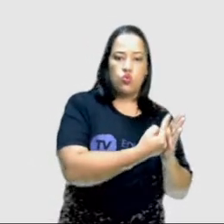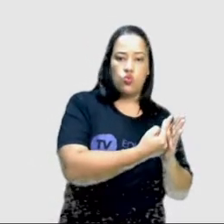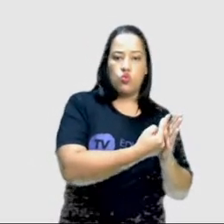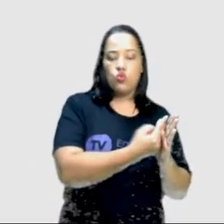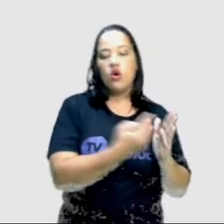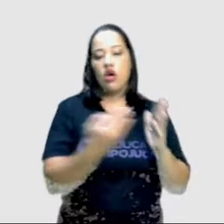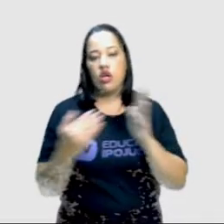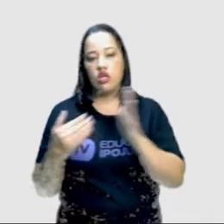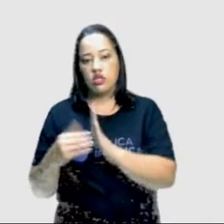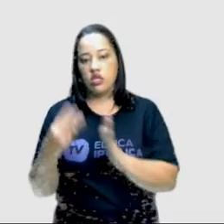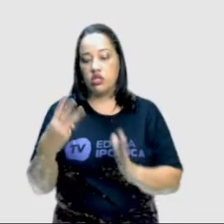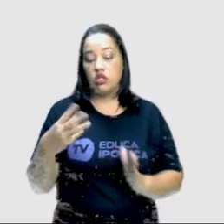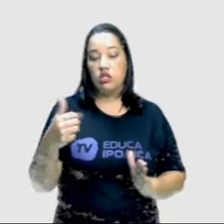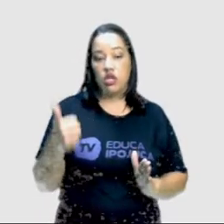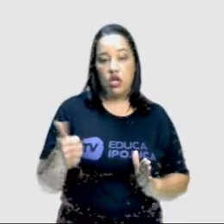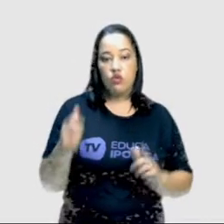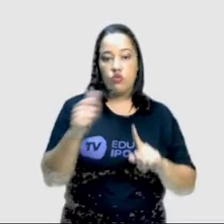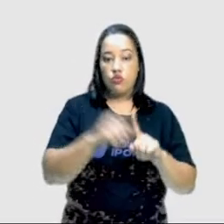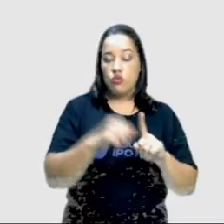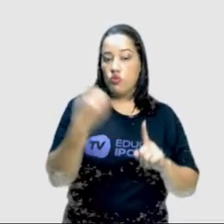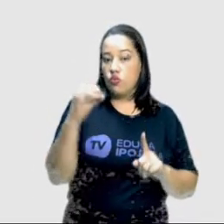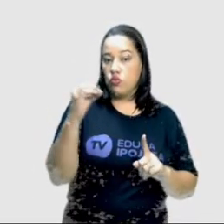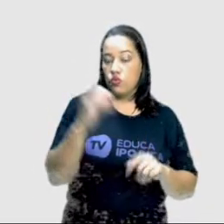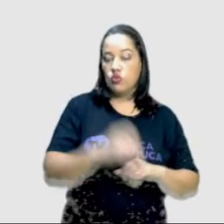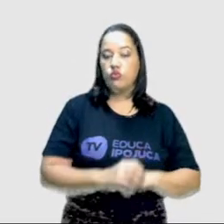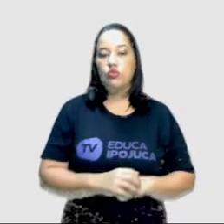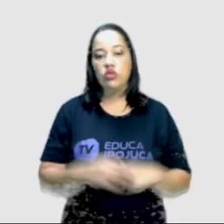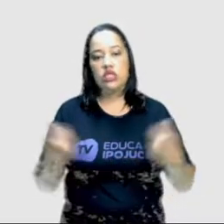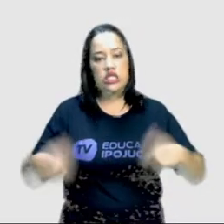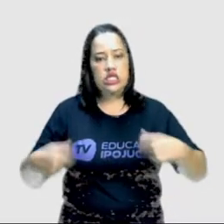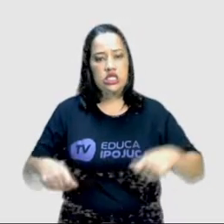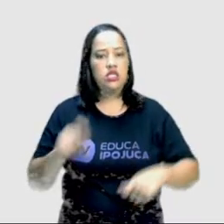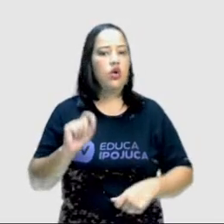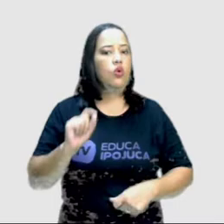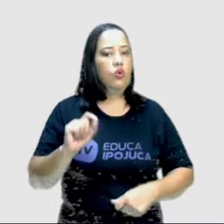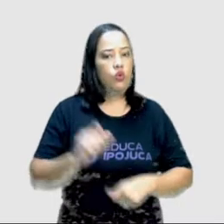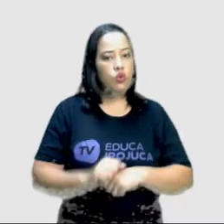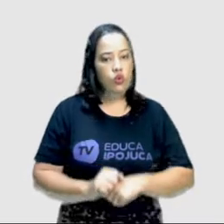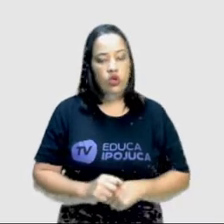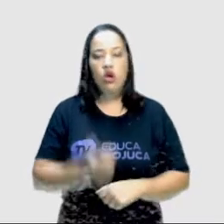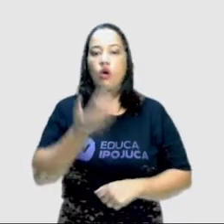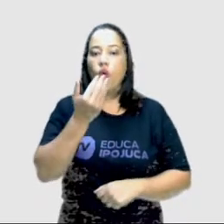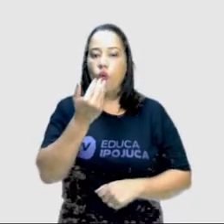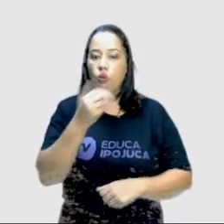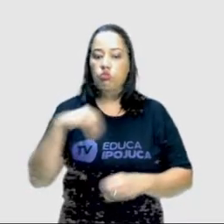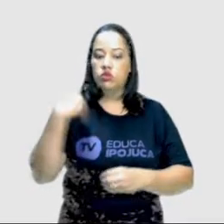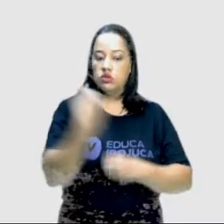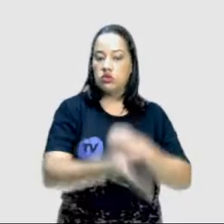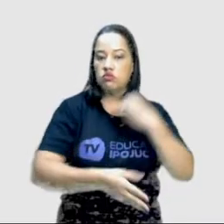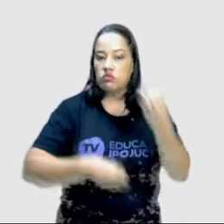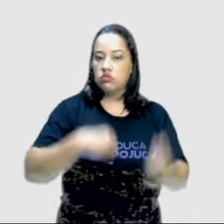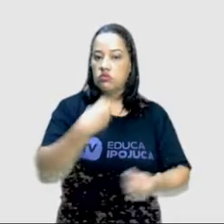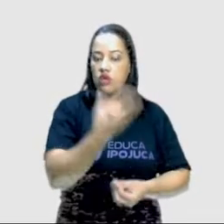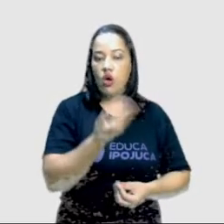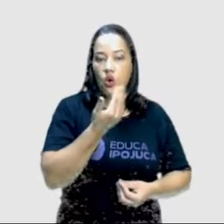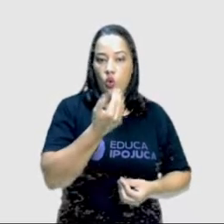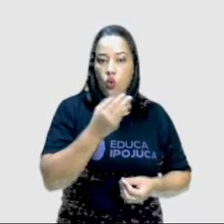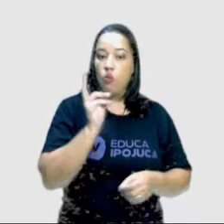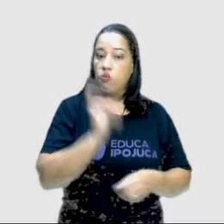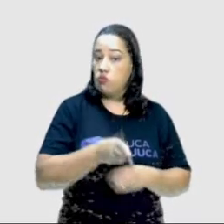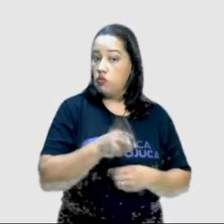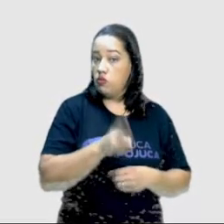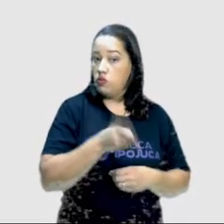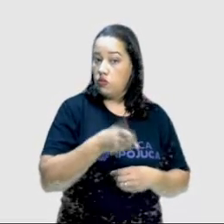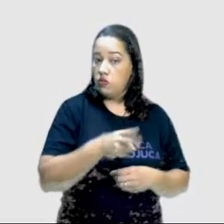outubro, e a necessidade de quê? Doe alimentos não perecíveis e ajude a acabar